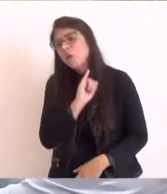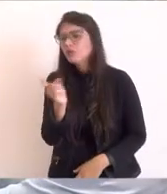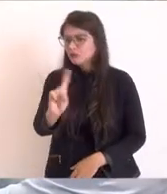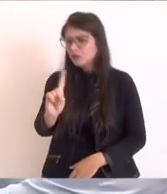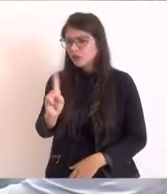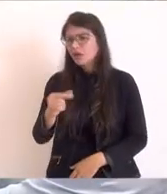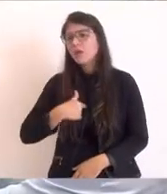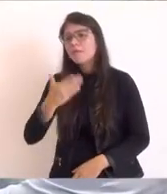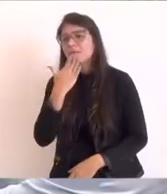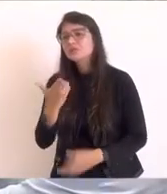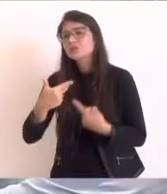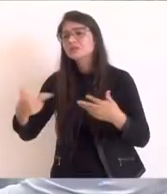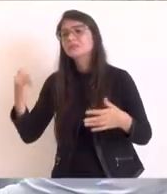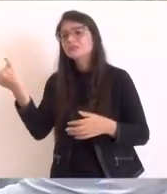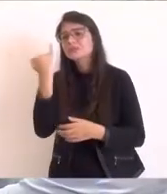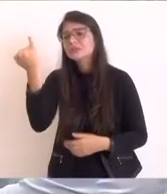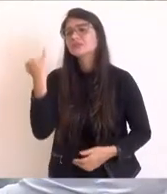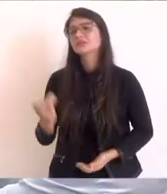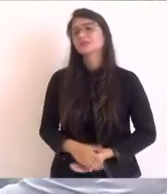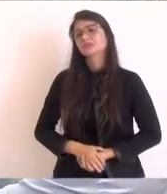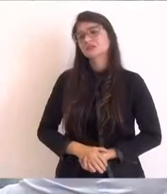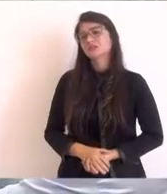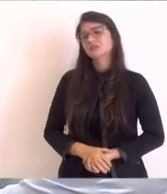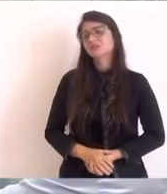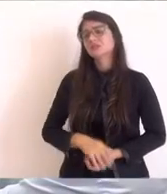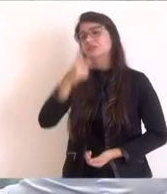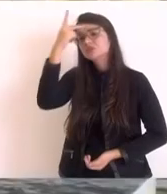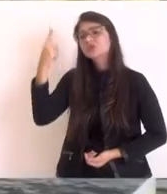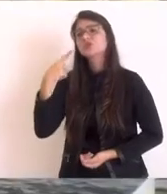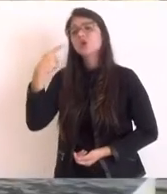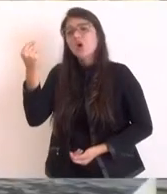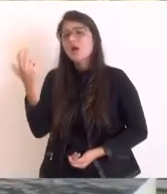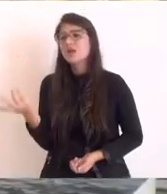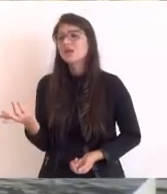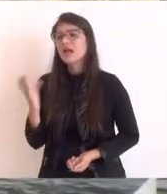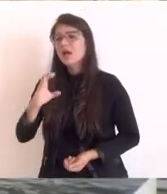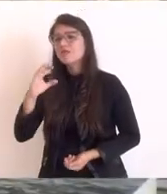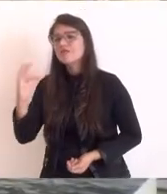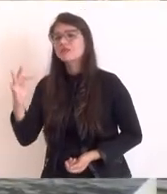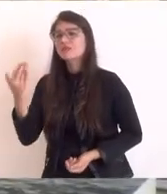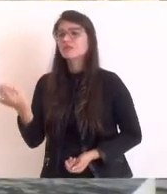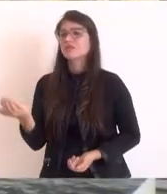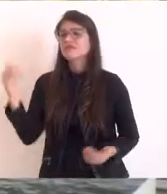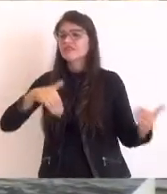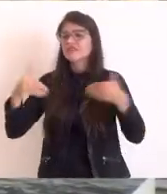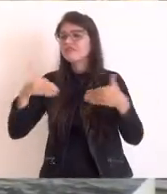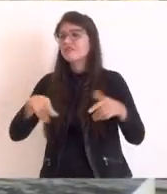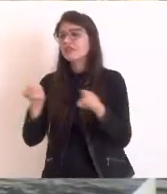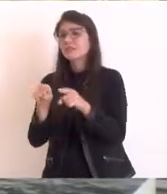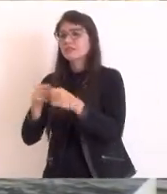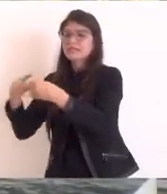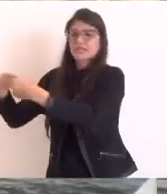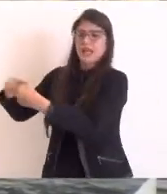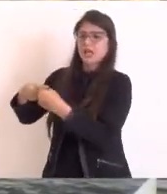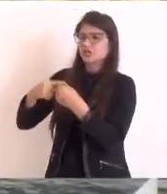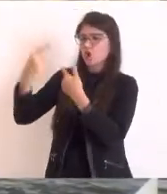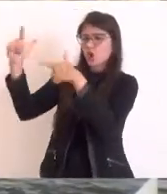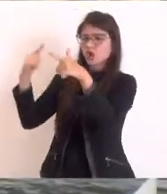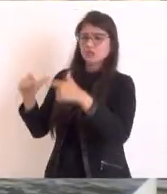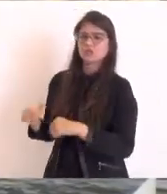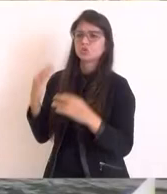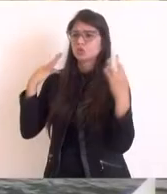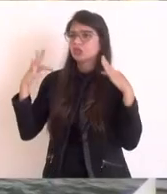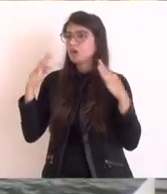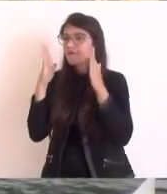poder de receber as pessoas que nos escolhem para as suas viagens. E, para finalizar, nós temos um gargalo, deputado,